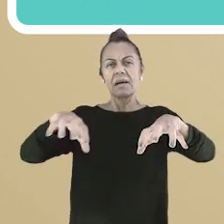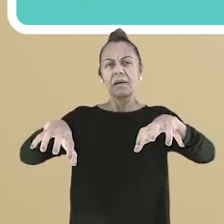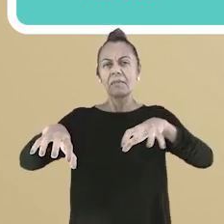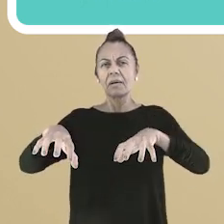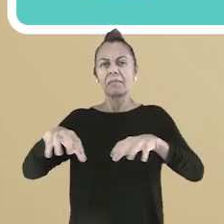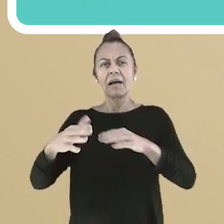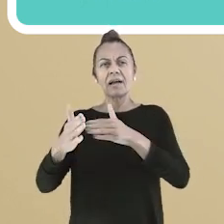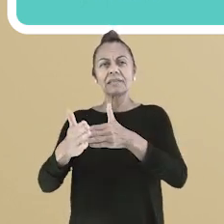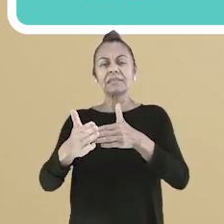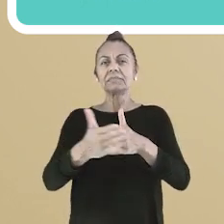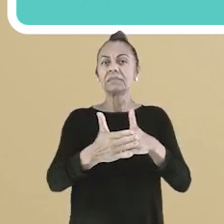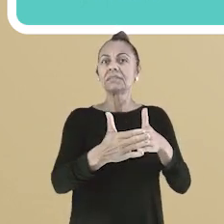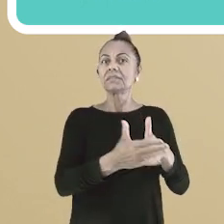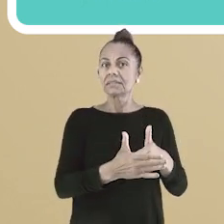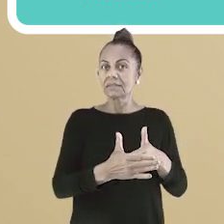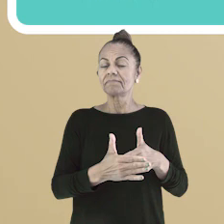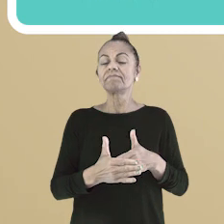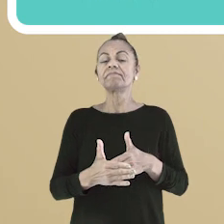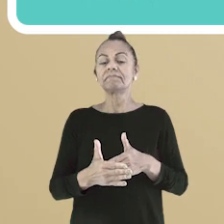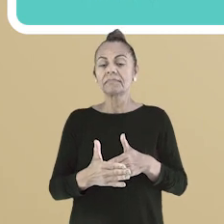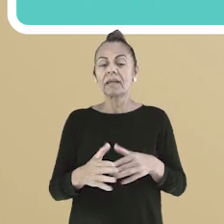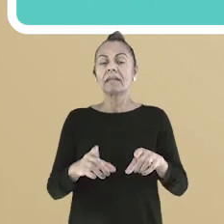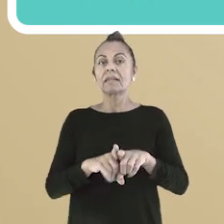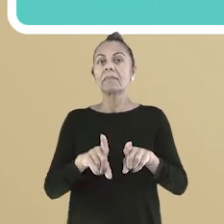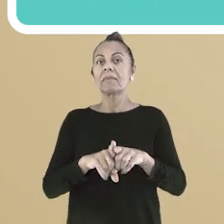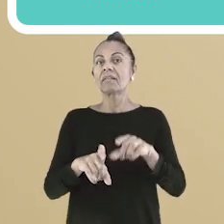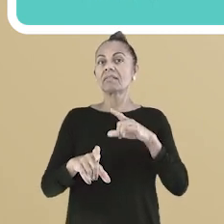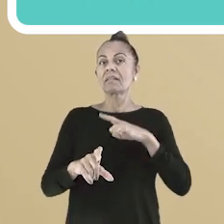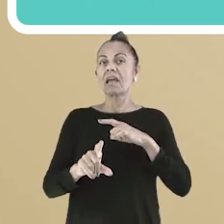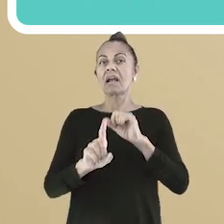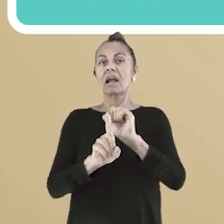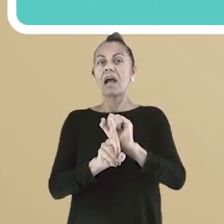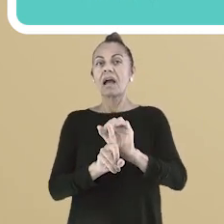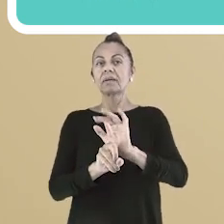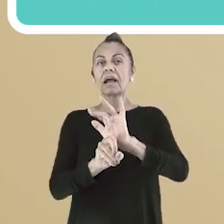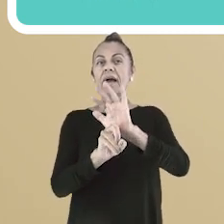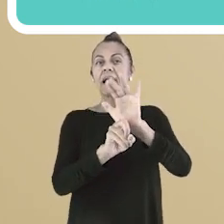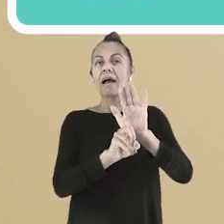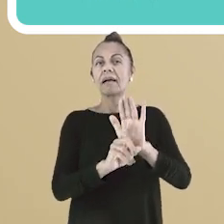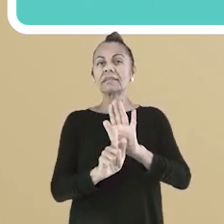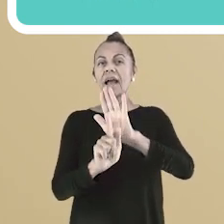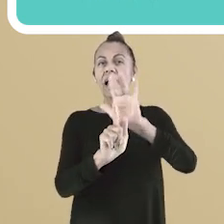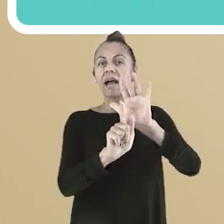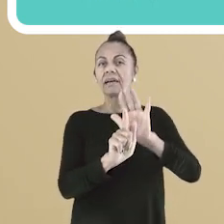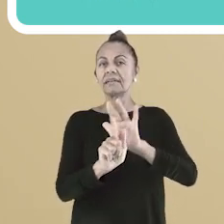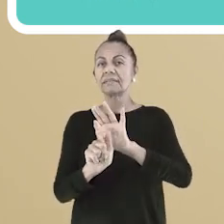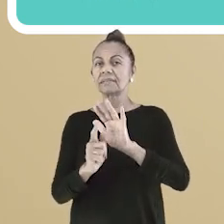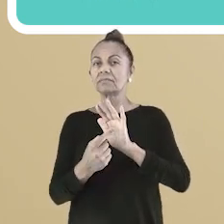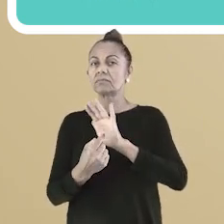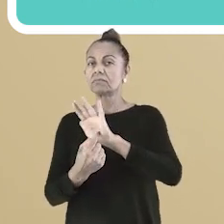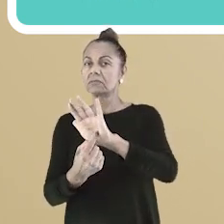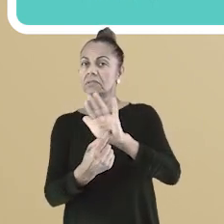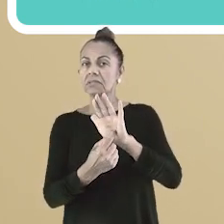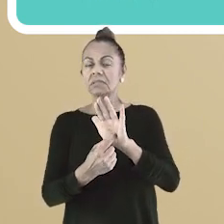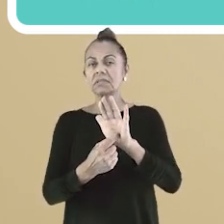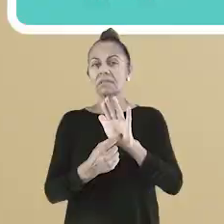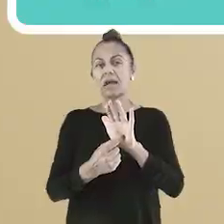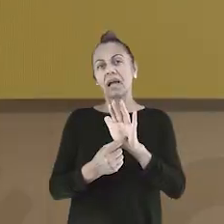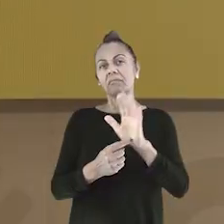indicar tubulações em que há condução de gases e líquidos, advertir contra possíveis riscos.